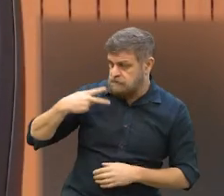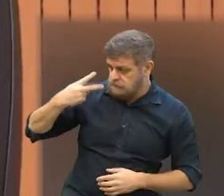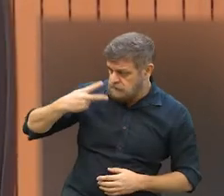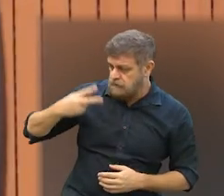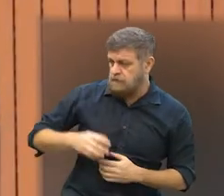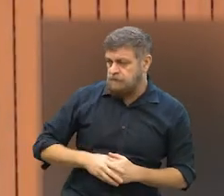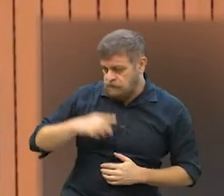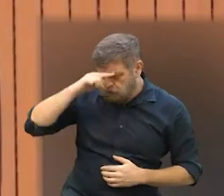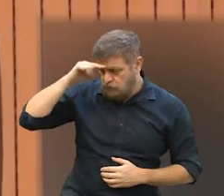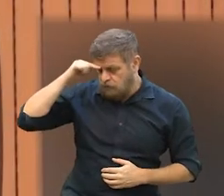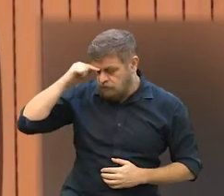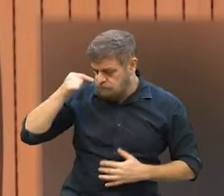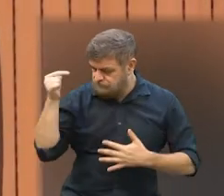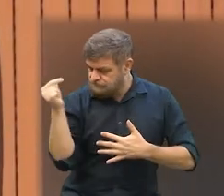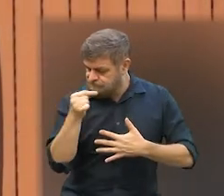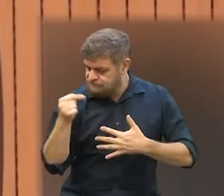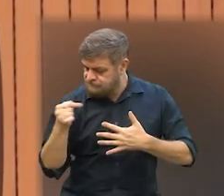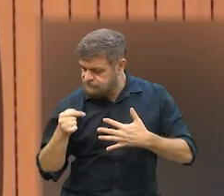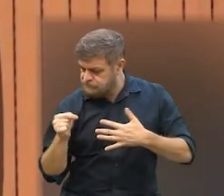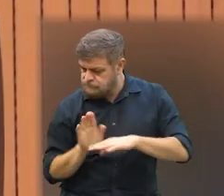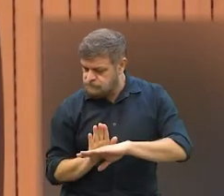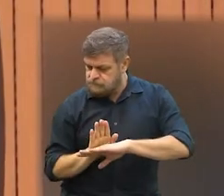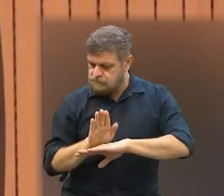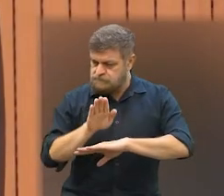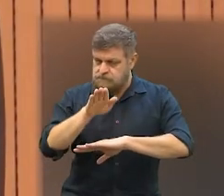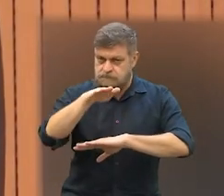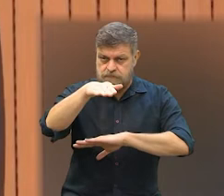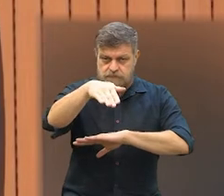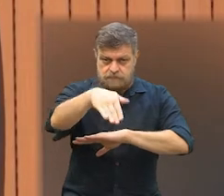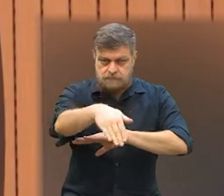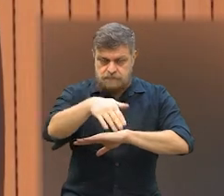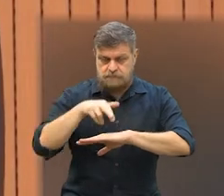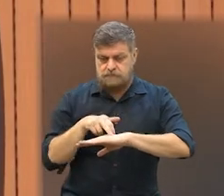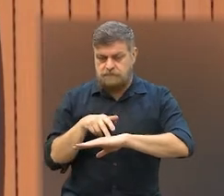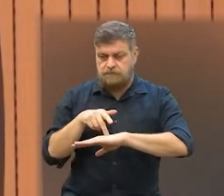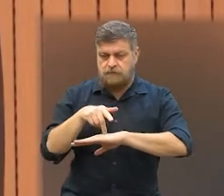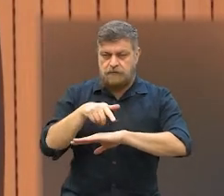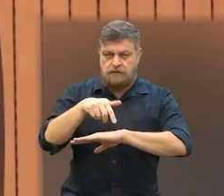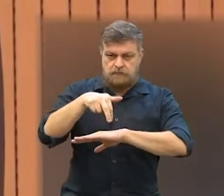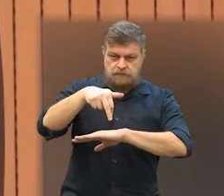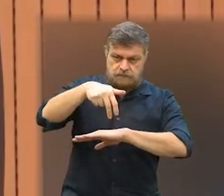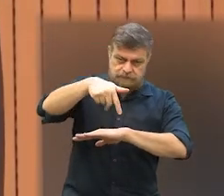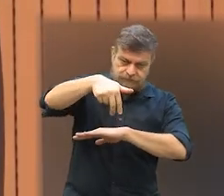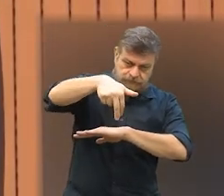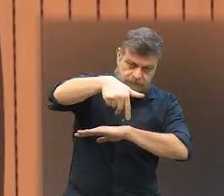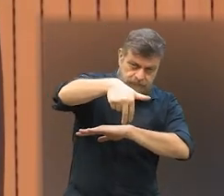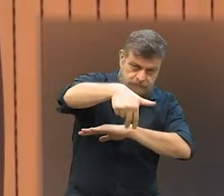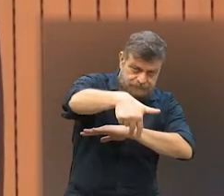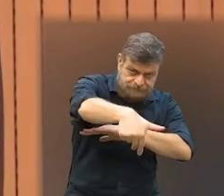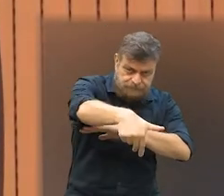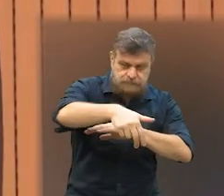o vereador Otto, algumas lombofaixas, a gente chama, essa